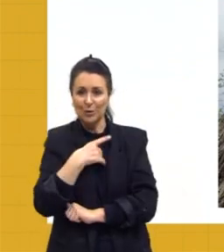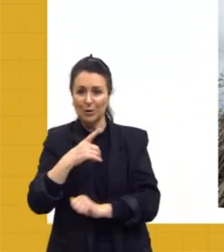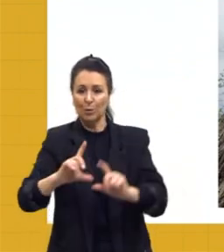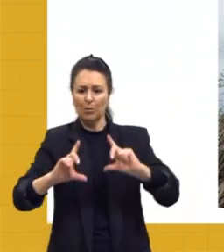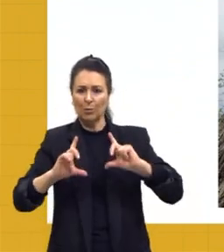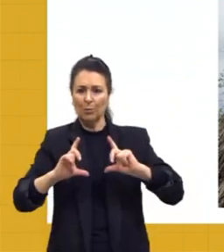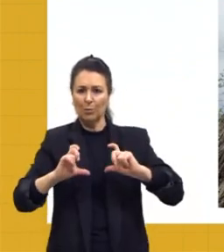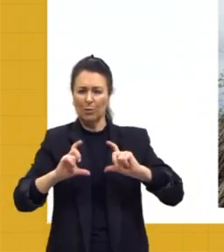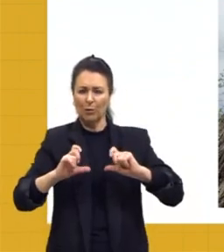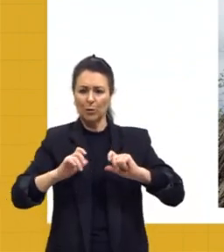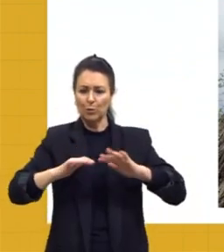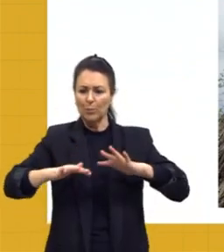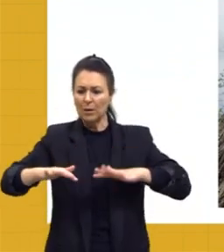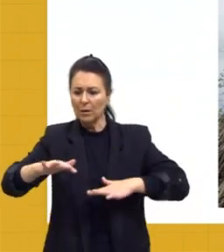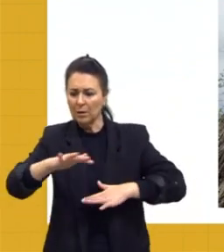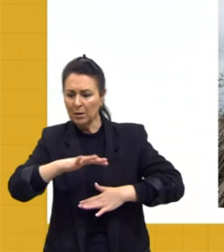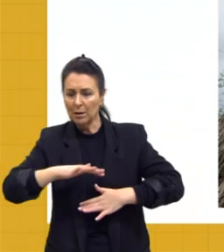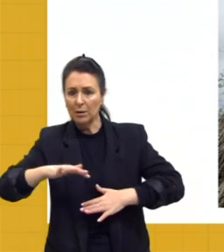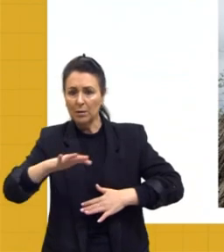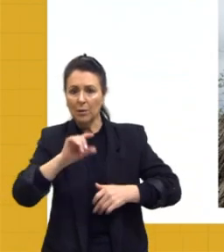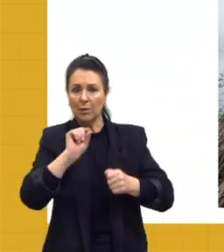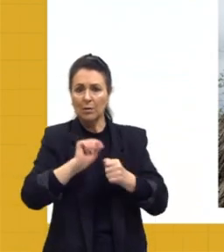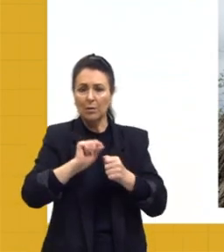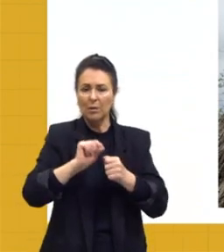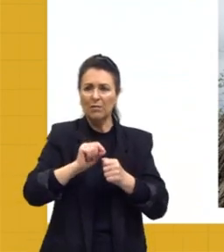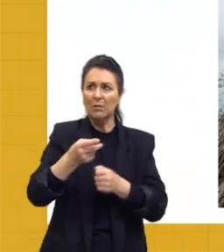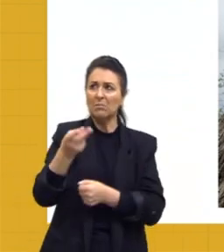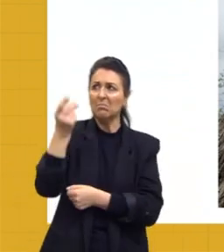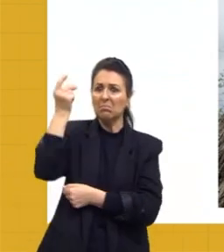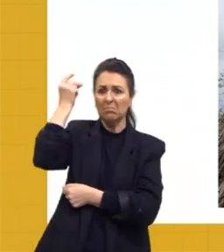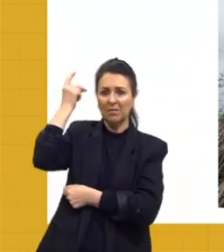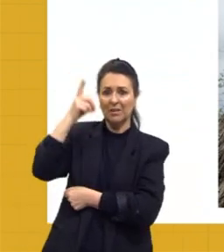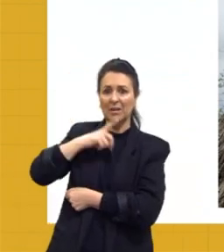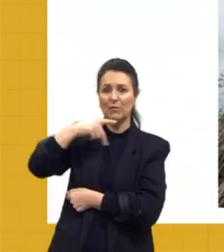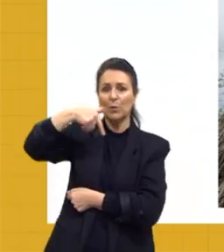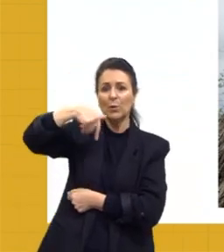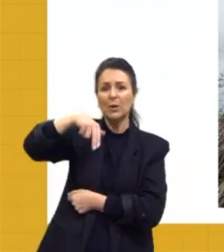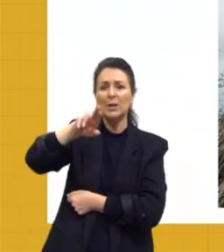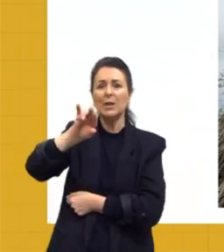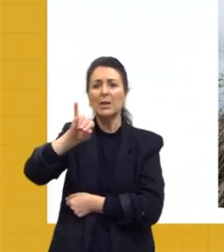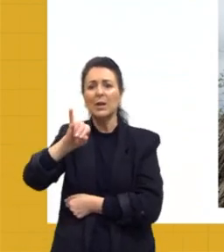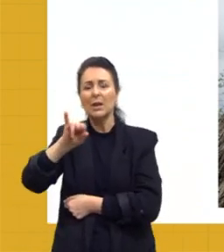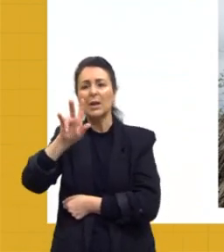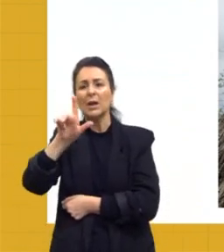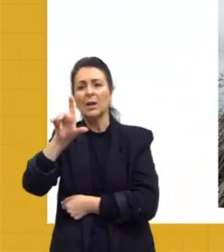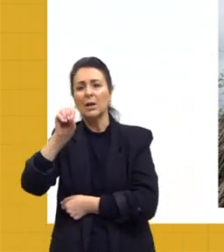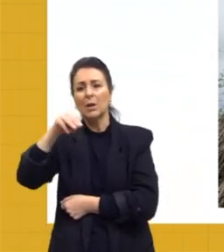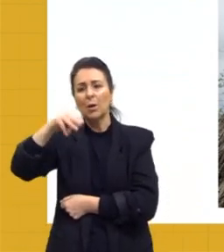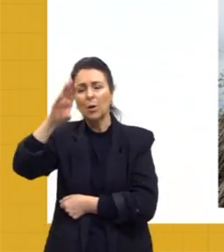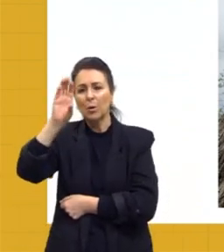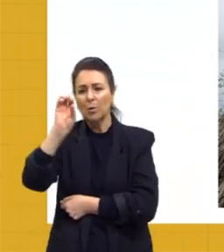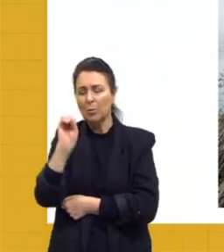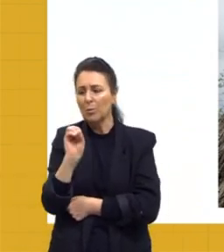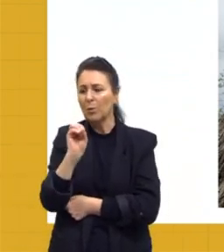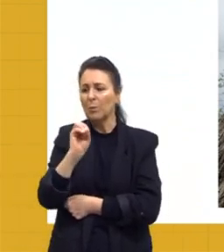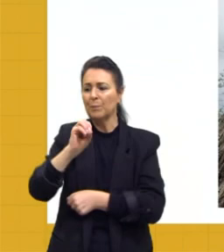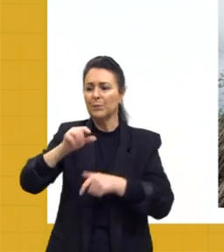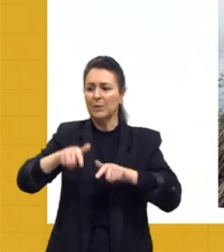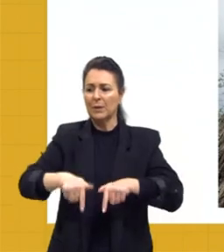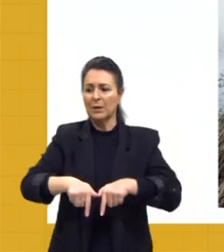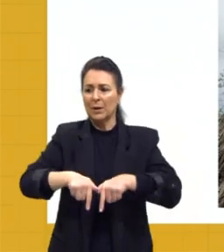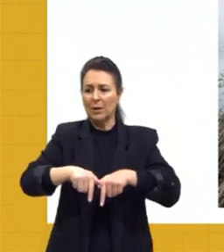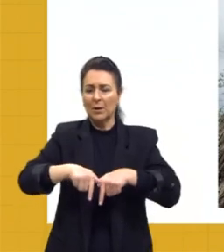de uma celebração que é feita onde antigamente teve o Quilombo dos Palmares, considerado o maior quilombo das